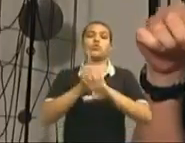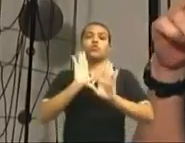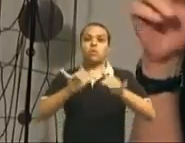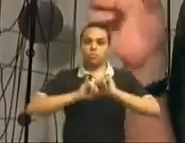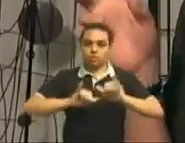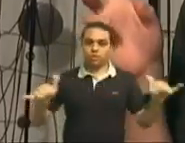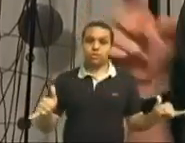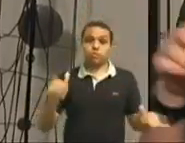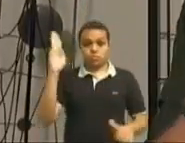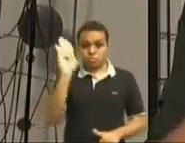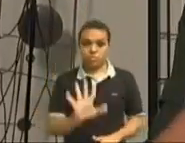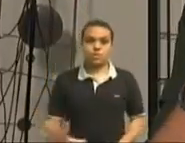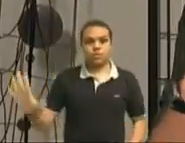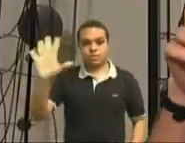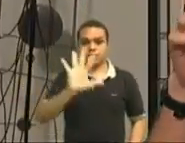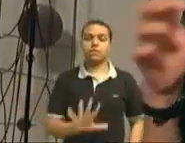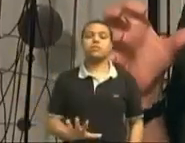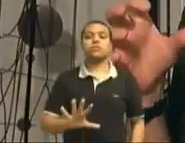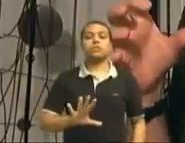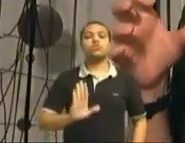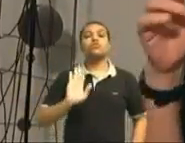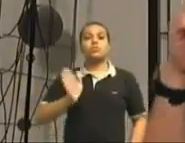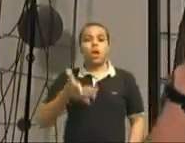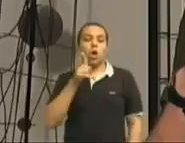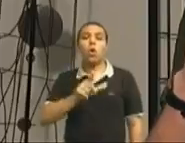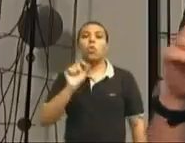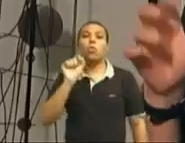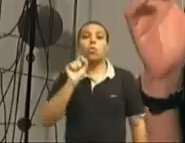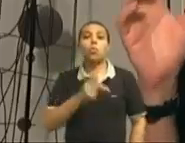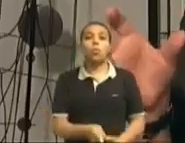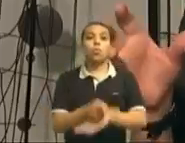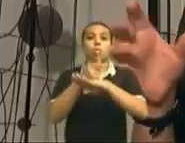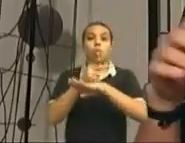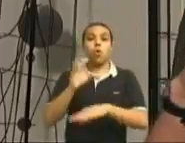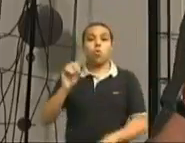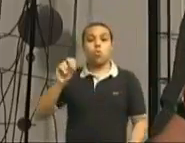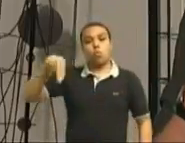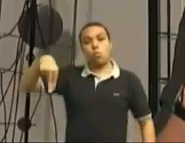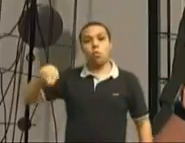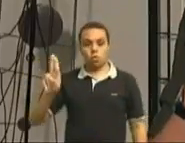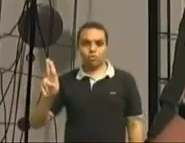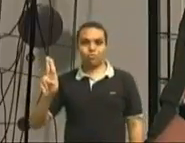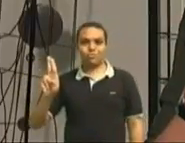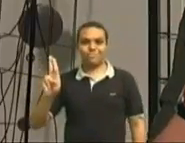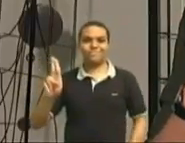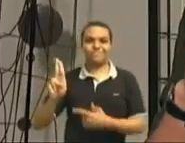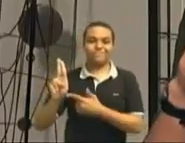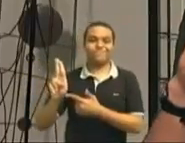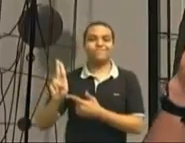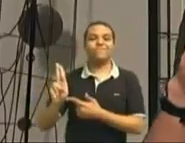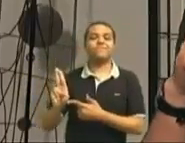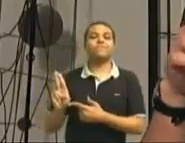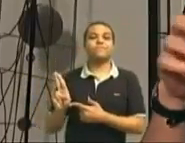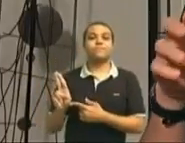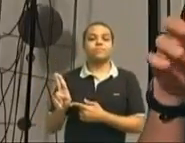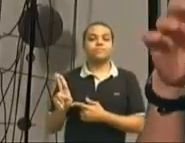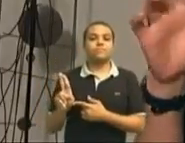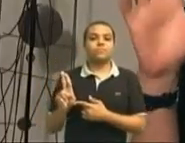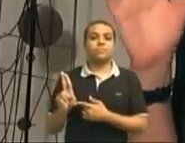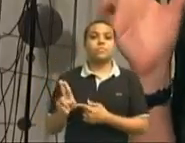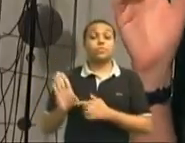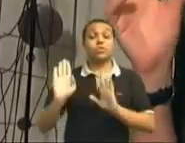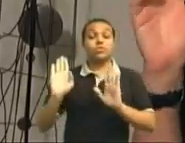os publicitários brasileiros, mesmo internacionais, já ganharam. É o prêmio da ONU. A ONU em Davos,